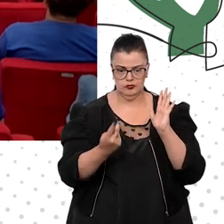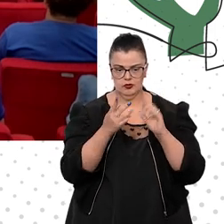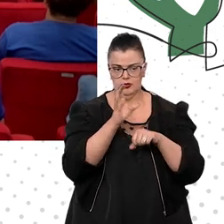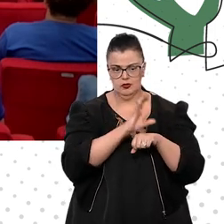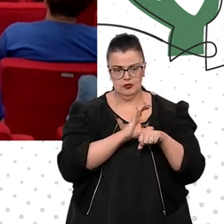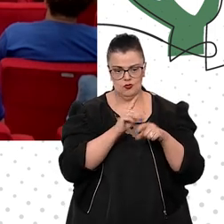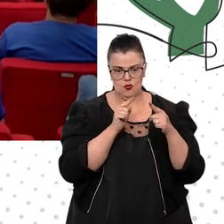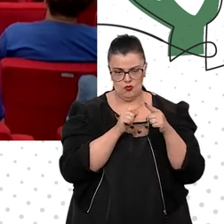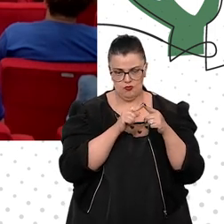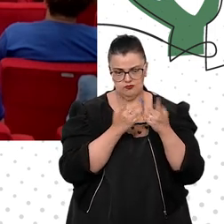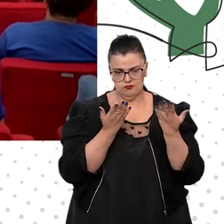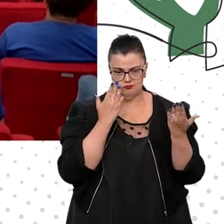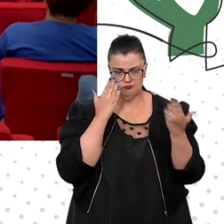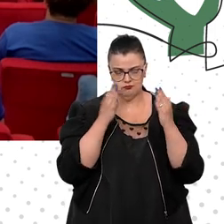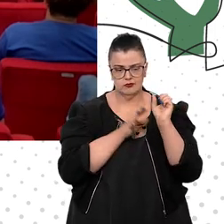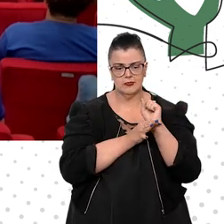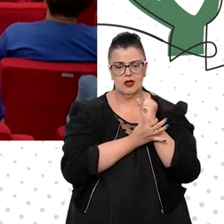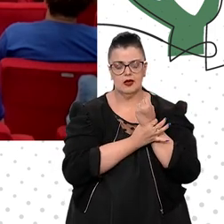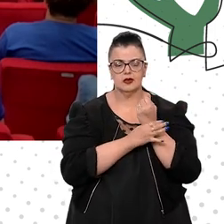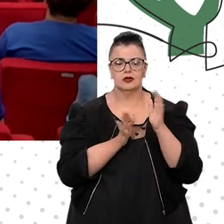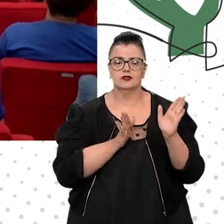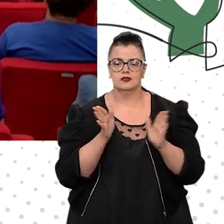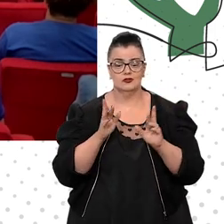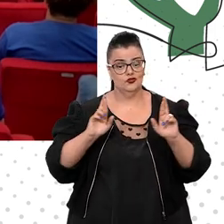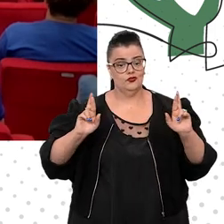de garantia da acessibilidade.